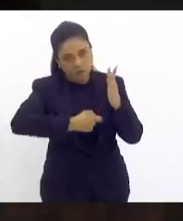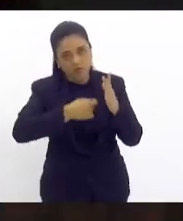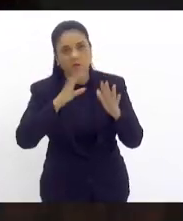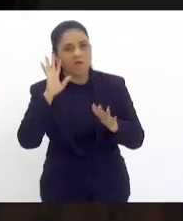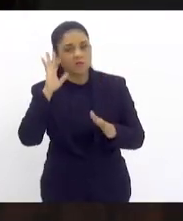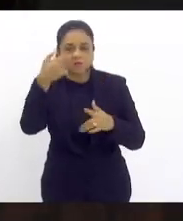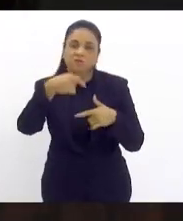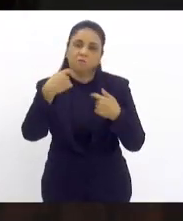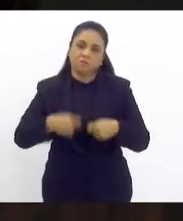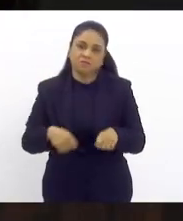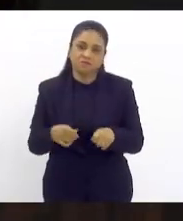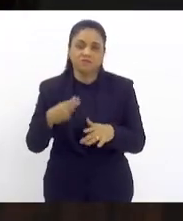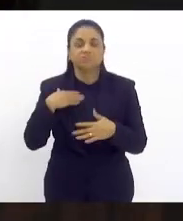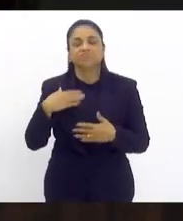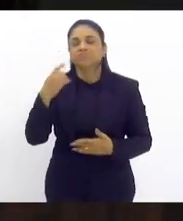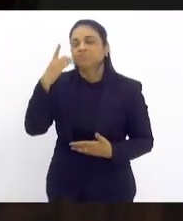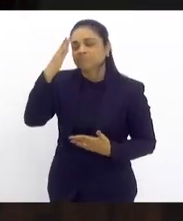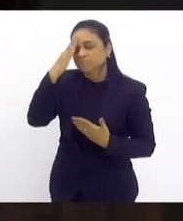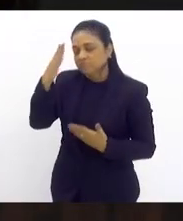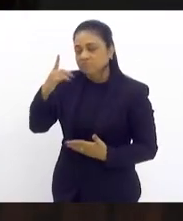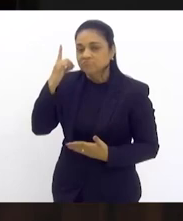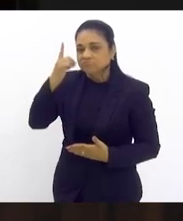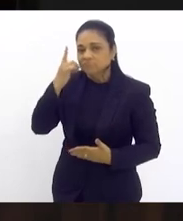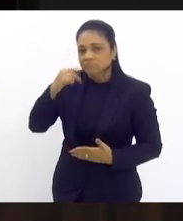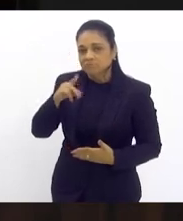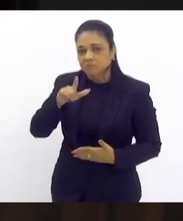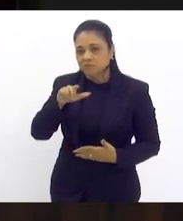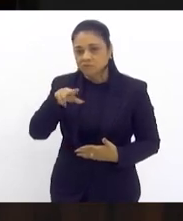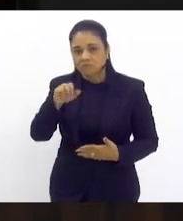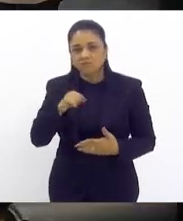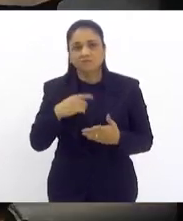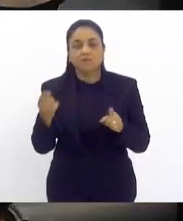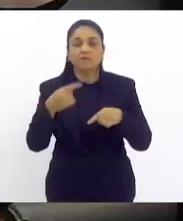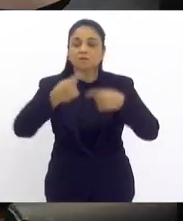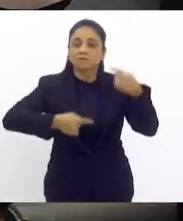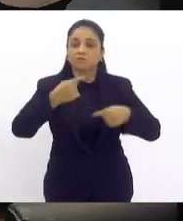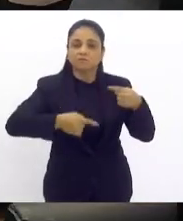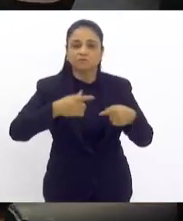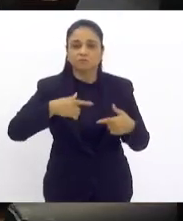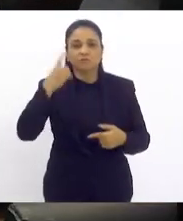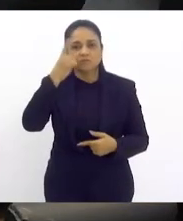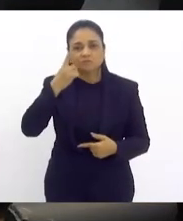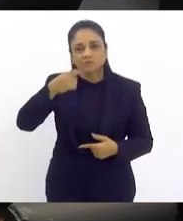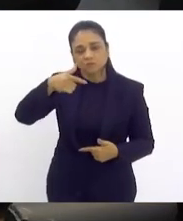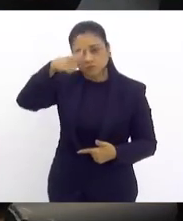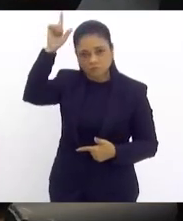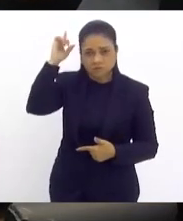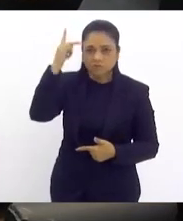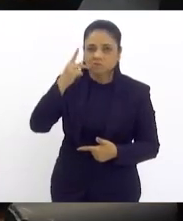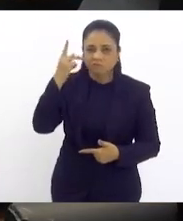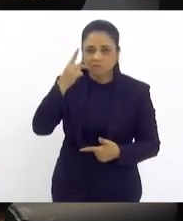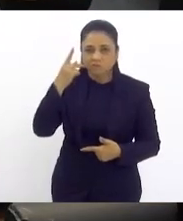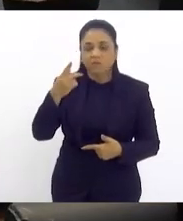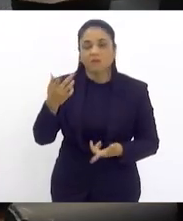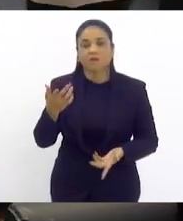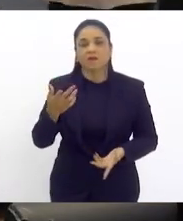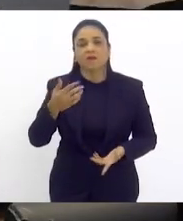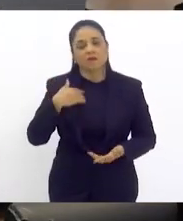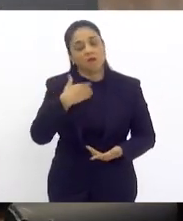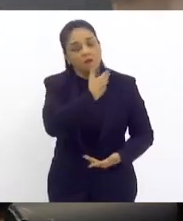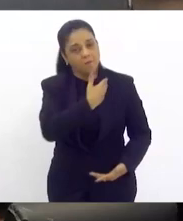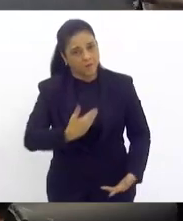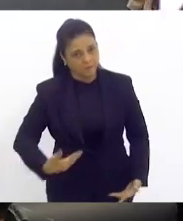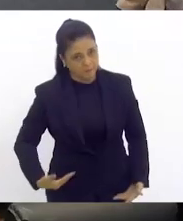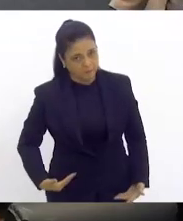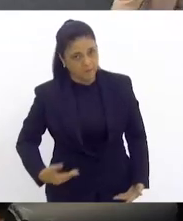Obrigada, deputado Elucine. Deputado Luiz Paulo, para discutir o projeto. Vamos lá. Sr. Presidente,